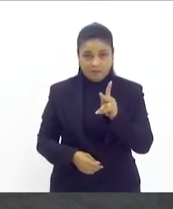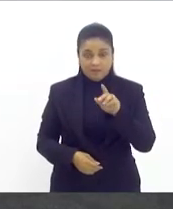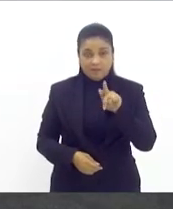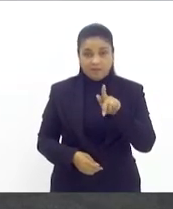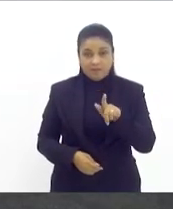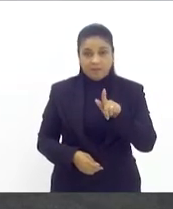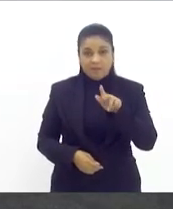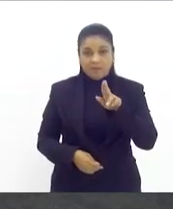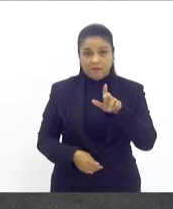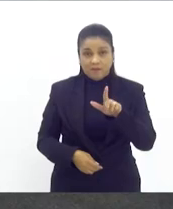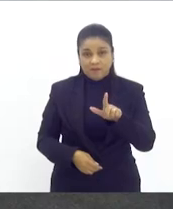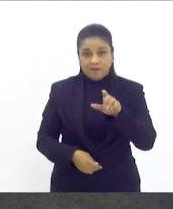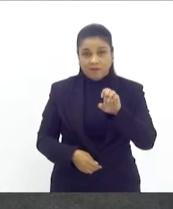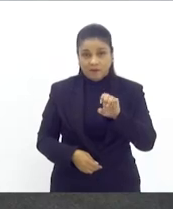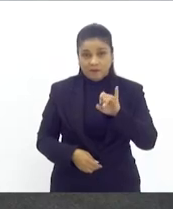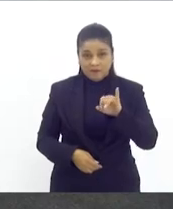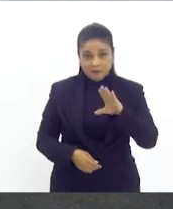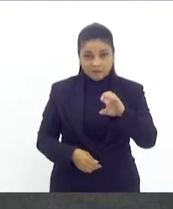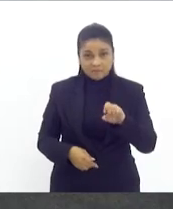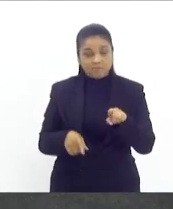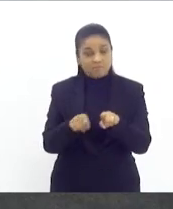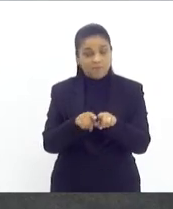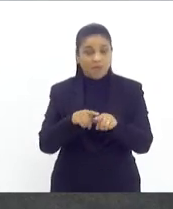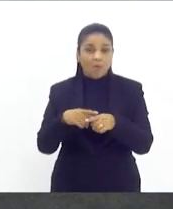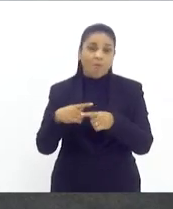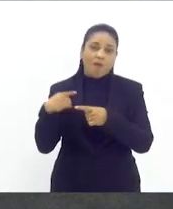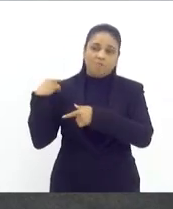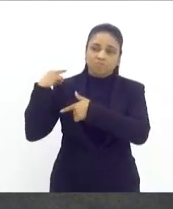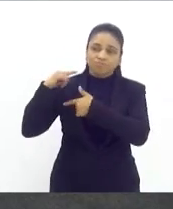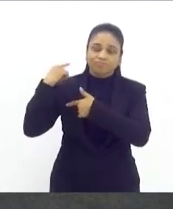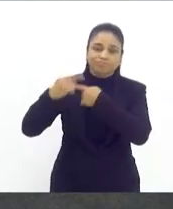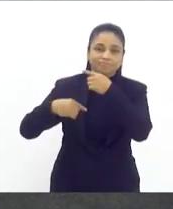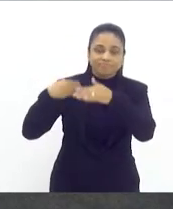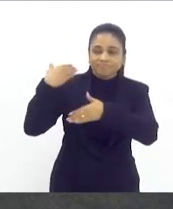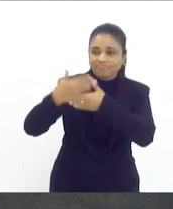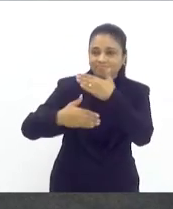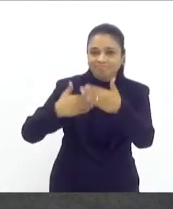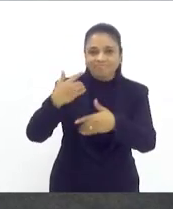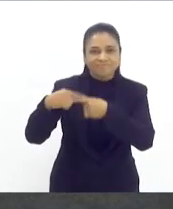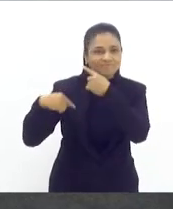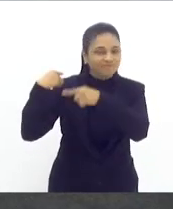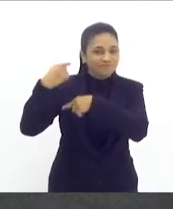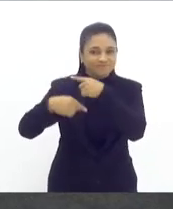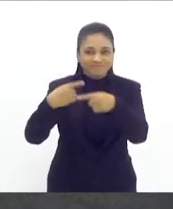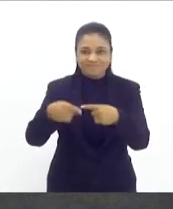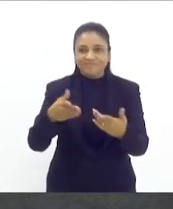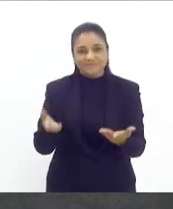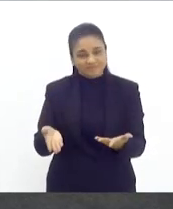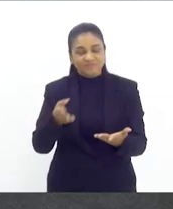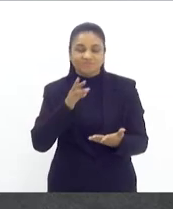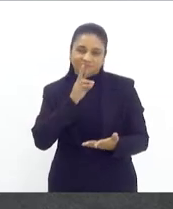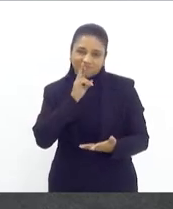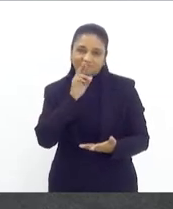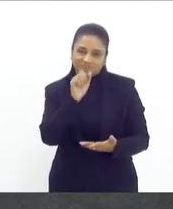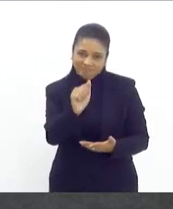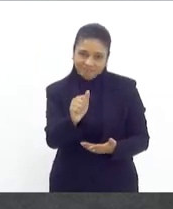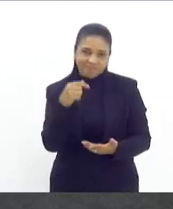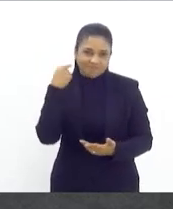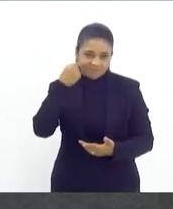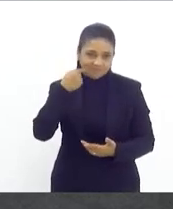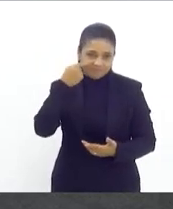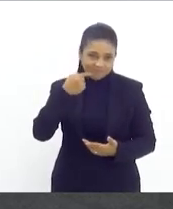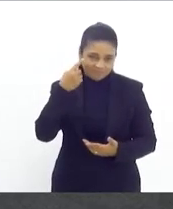exatamente por todos os aspectos da luta que o deputado Amorim falou. Então, seria, talvez, uma forma de